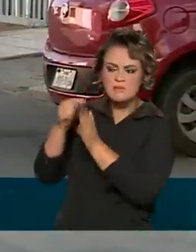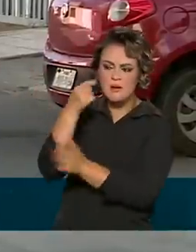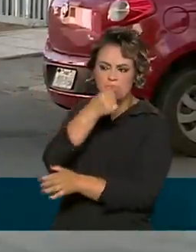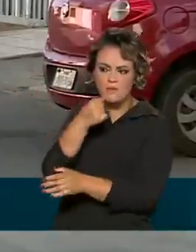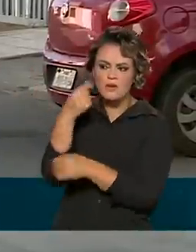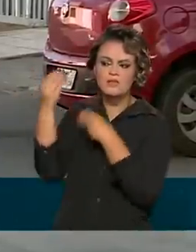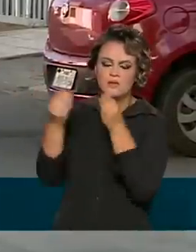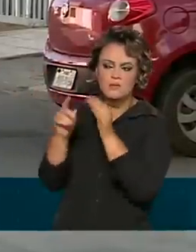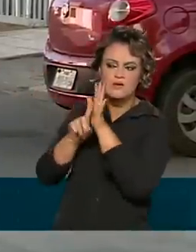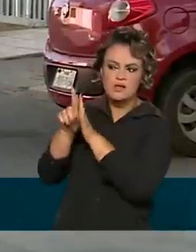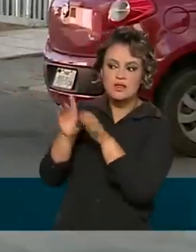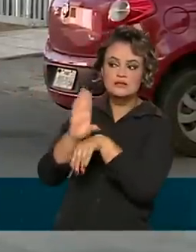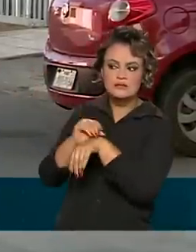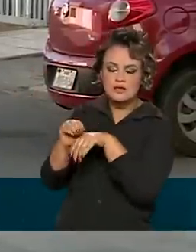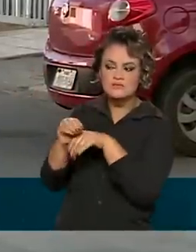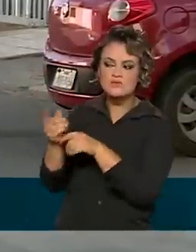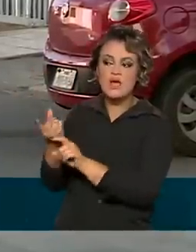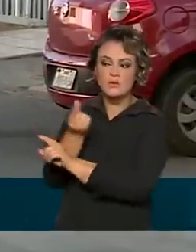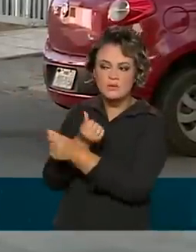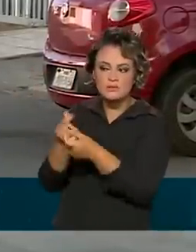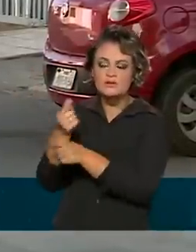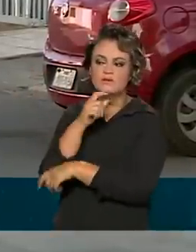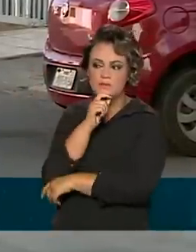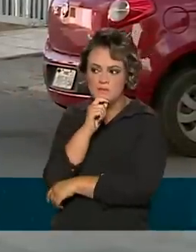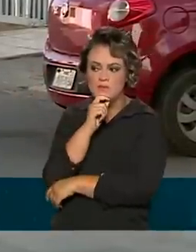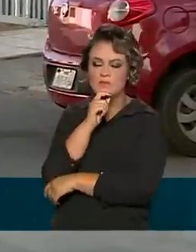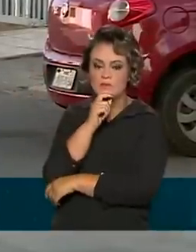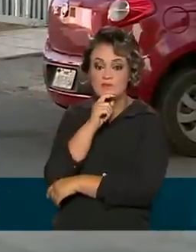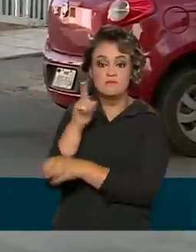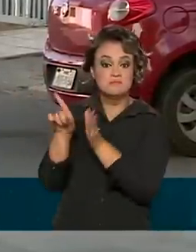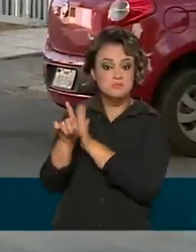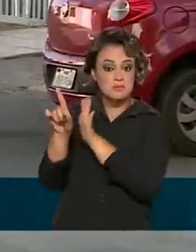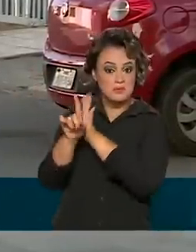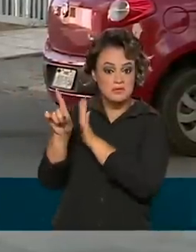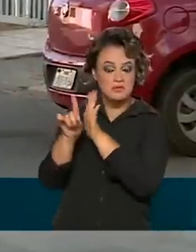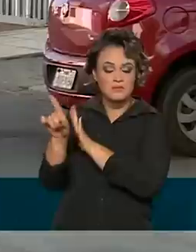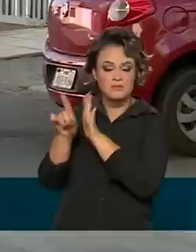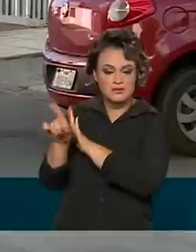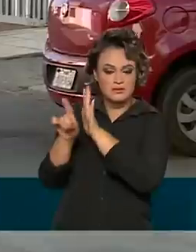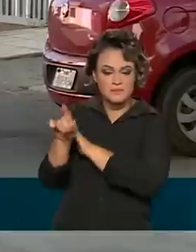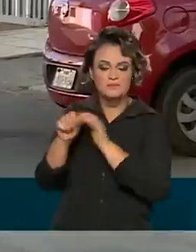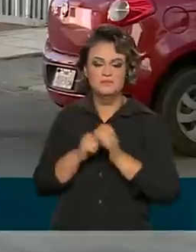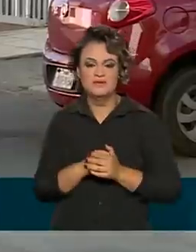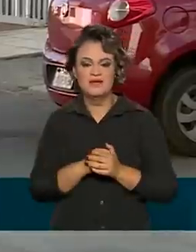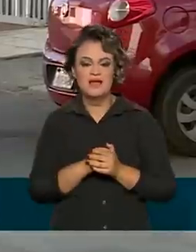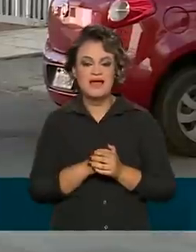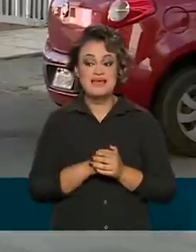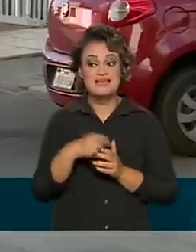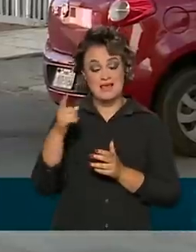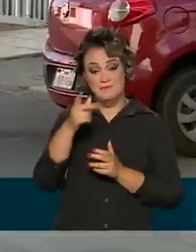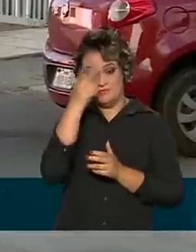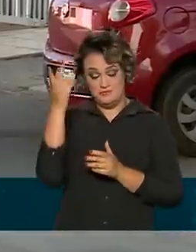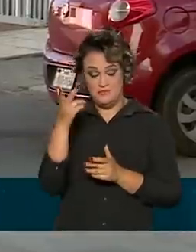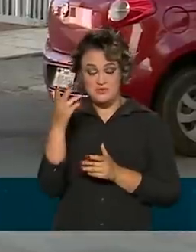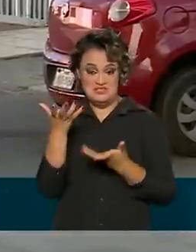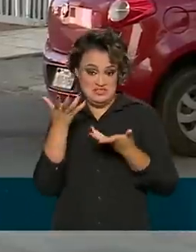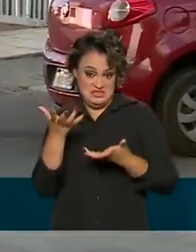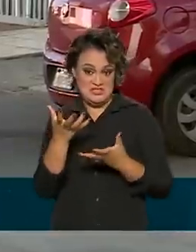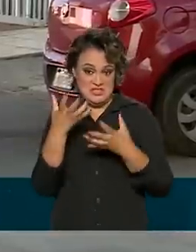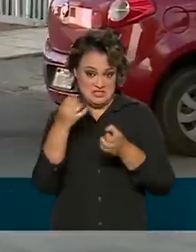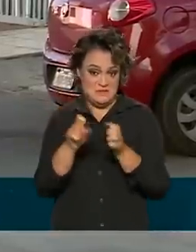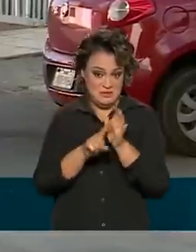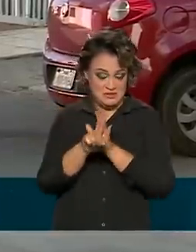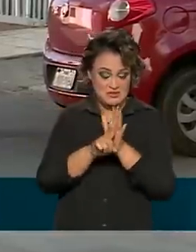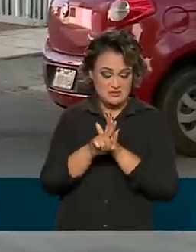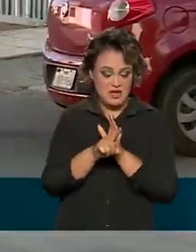coletados dados socioeconômicos por meio de um questionário. Vão fazer parte da pesquisa pessoas de